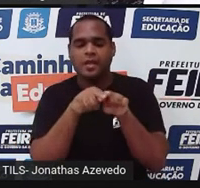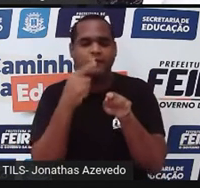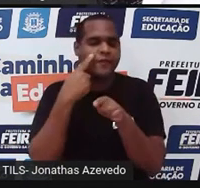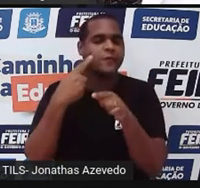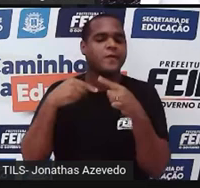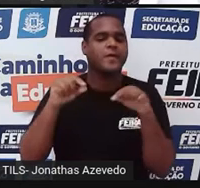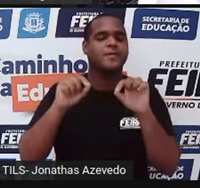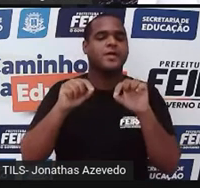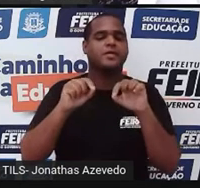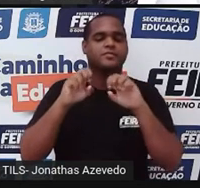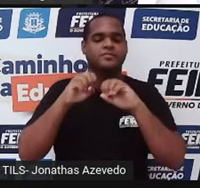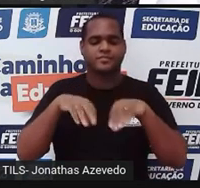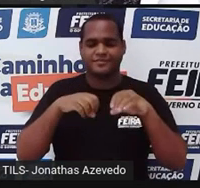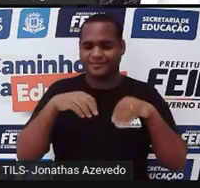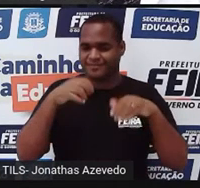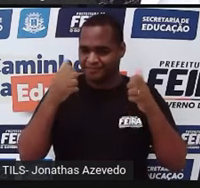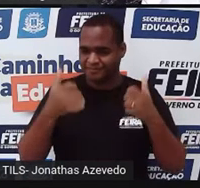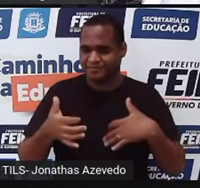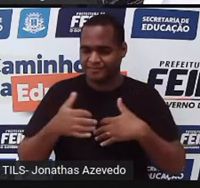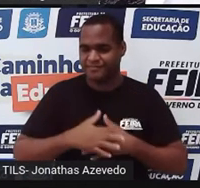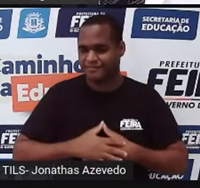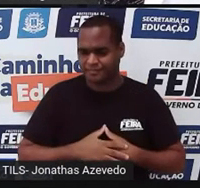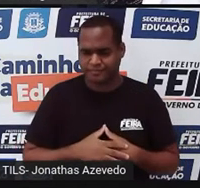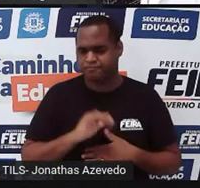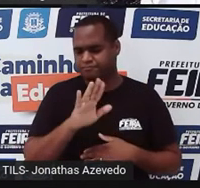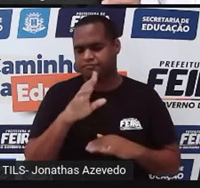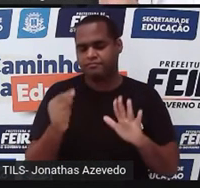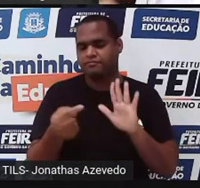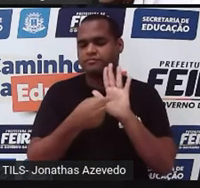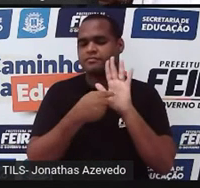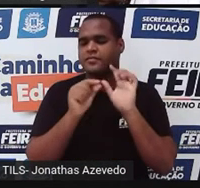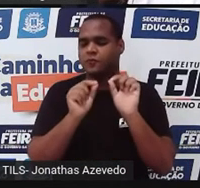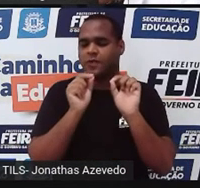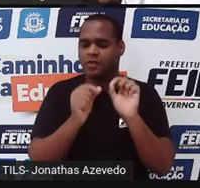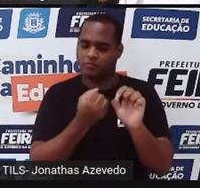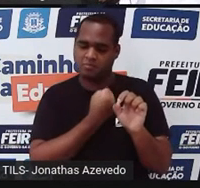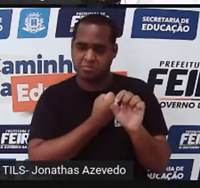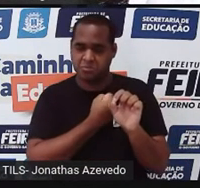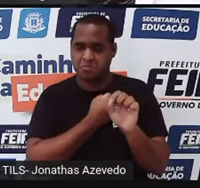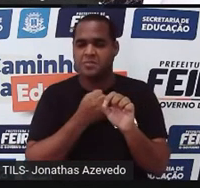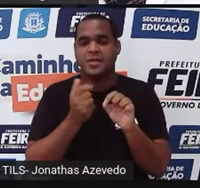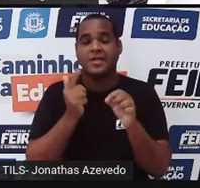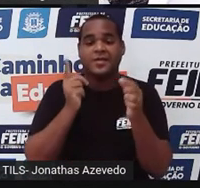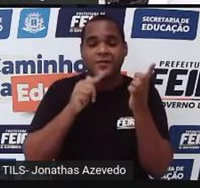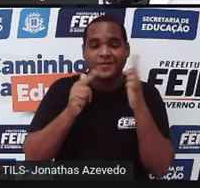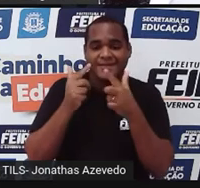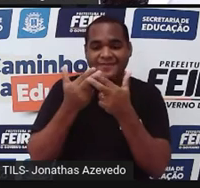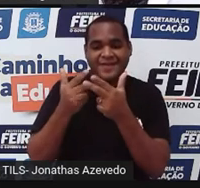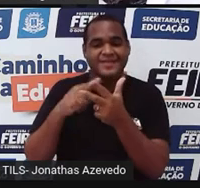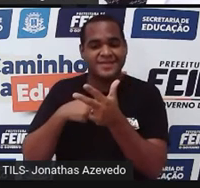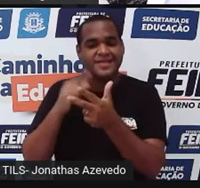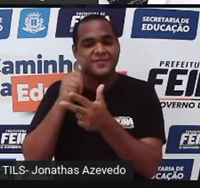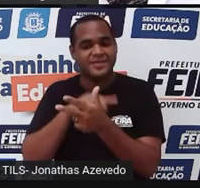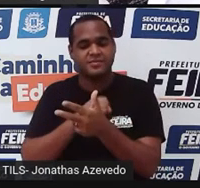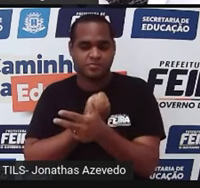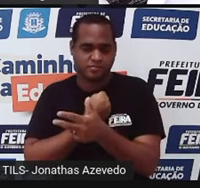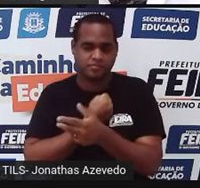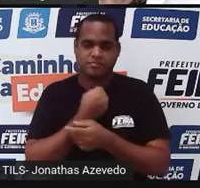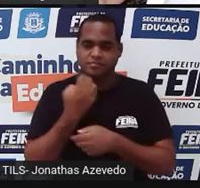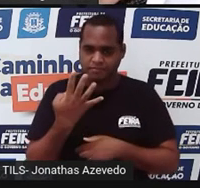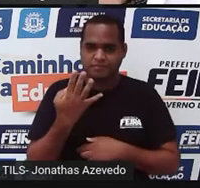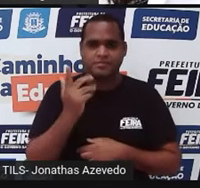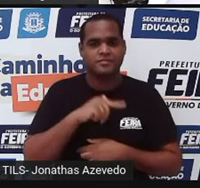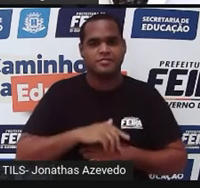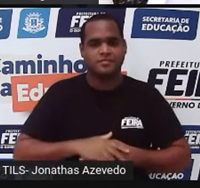aula. Certo? Bom, o nosso objetivo é sair do número um e conseguir até chegar o número quatro. Ok?